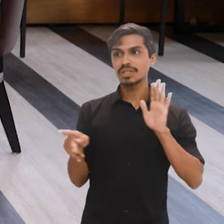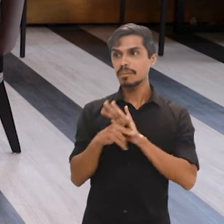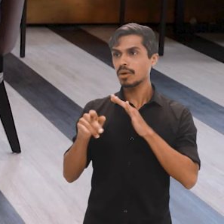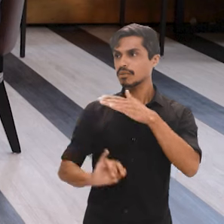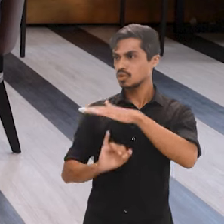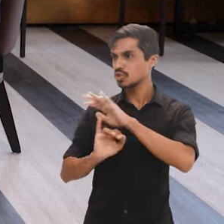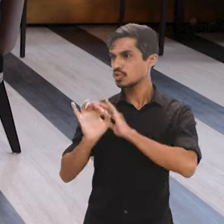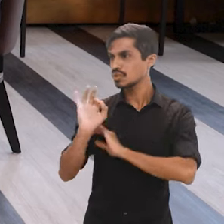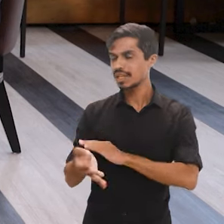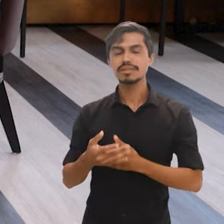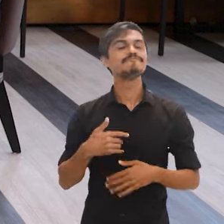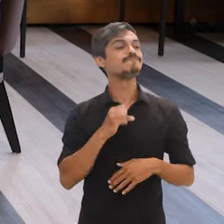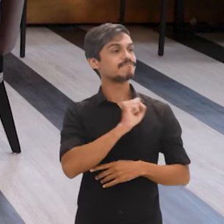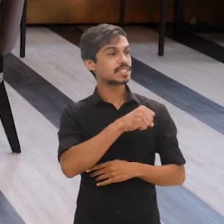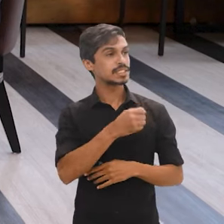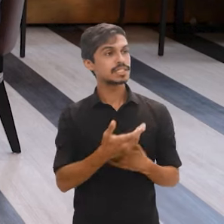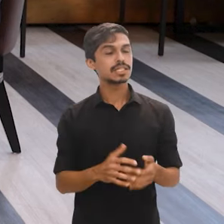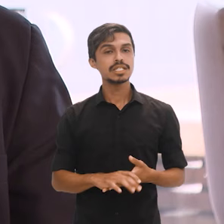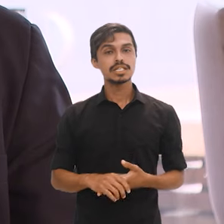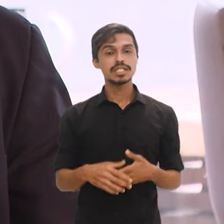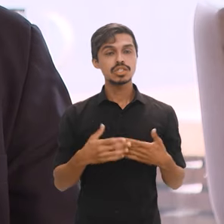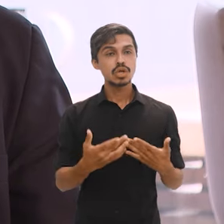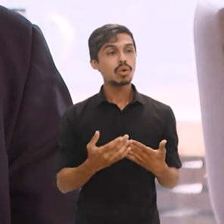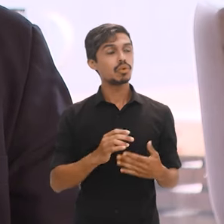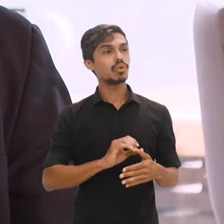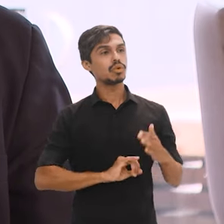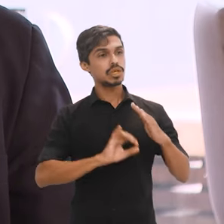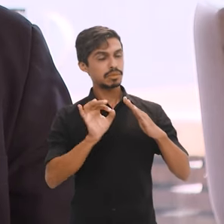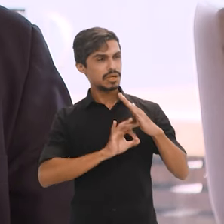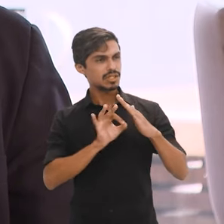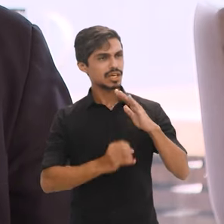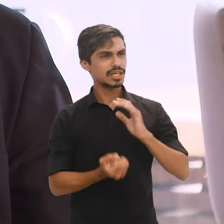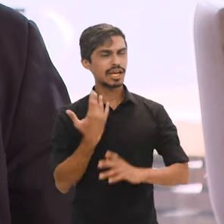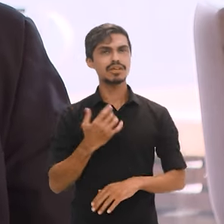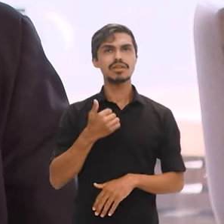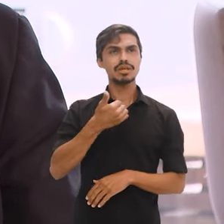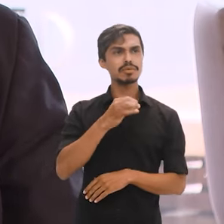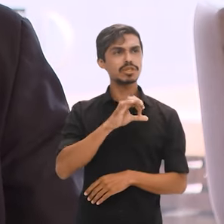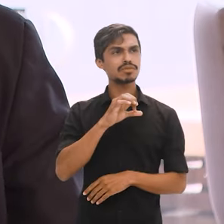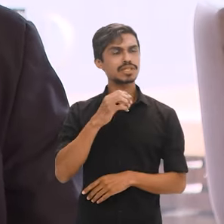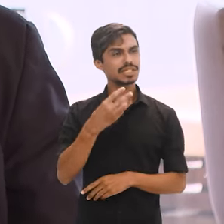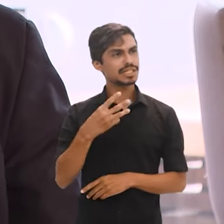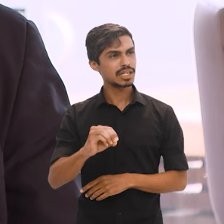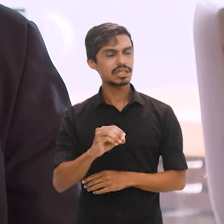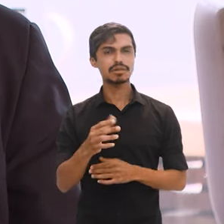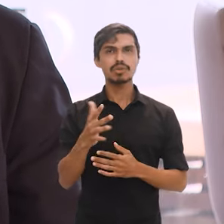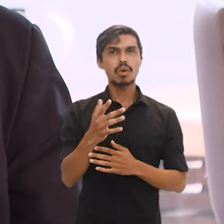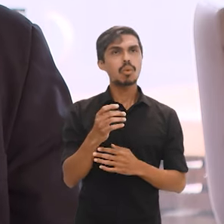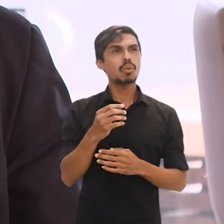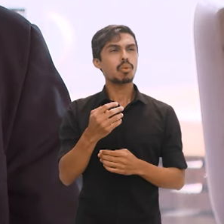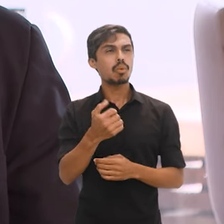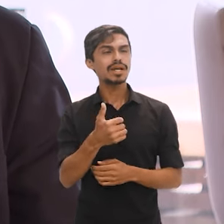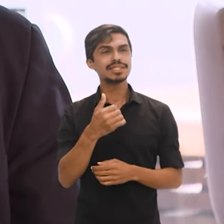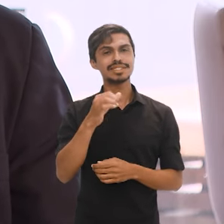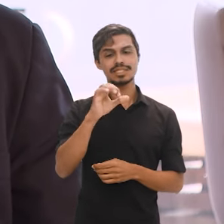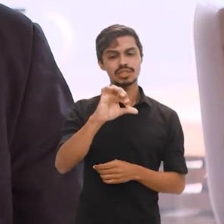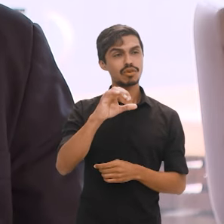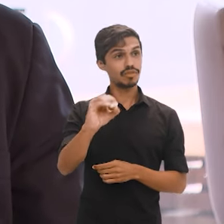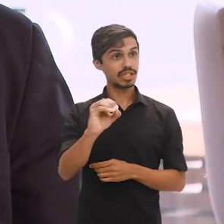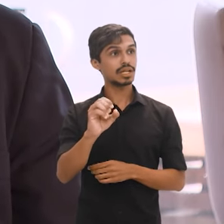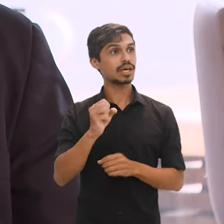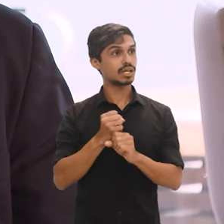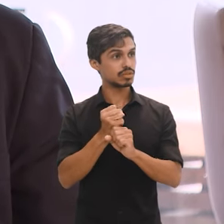Sem dúvida alguma. O IBGE, criado na década de 1930, portanto está próximo de completar 90 anos de idade,